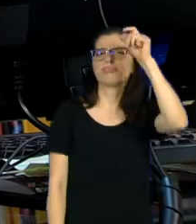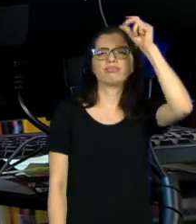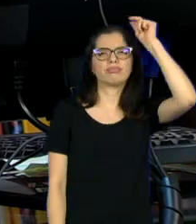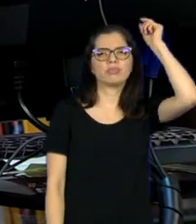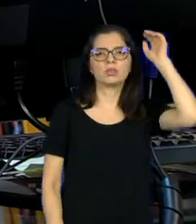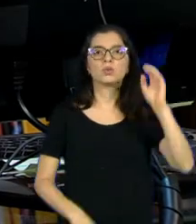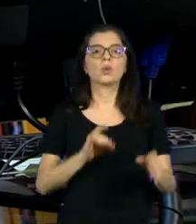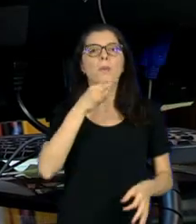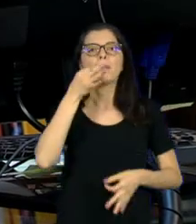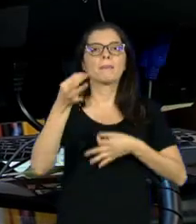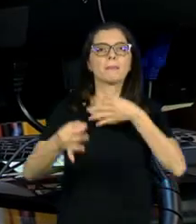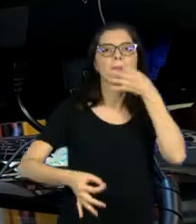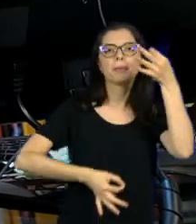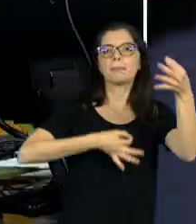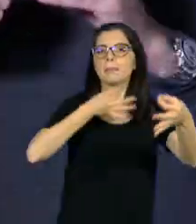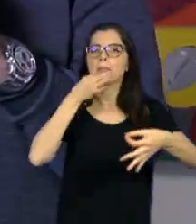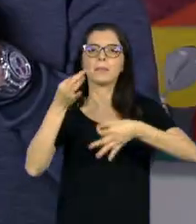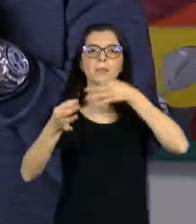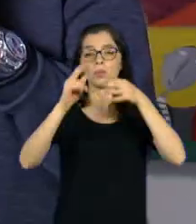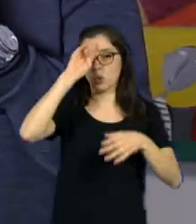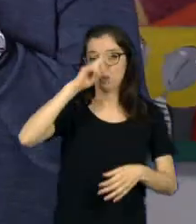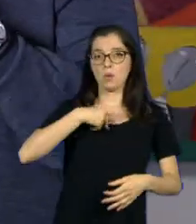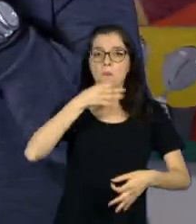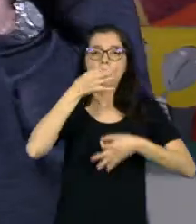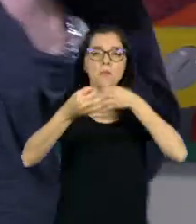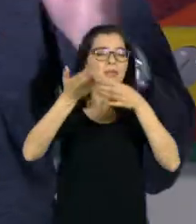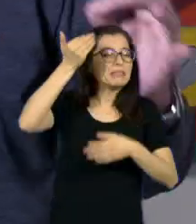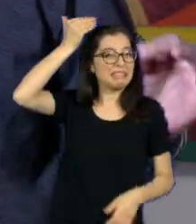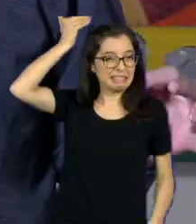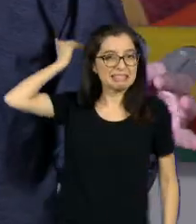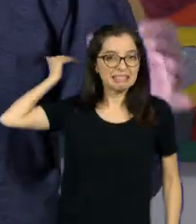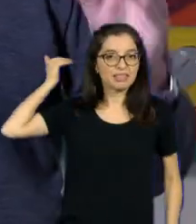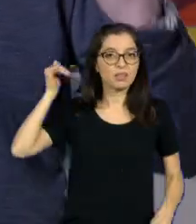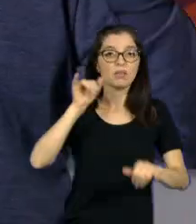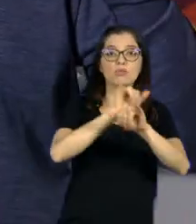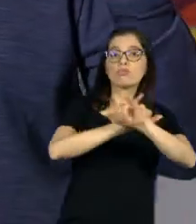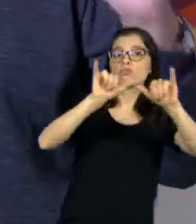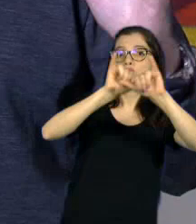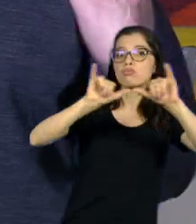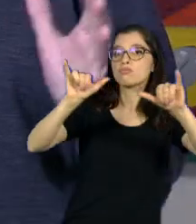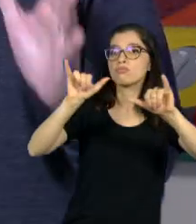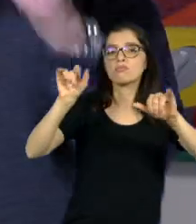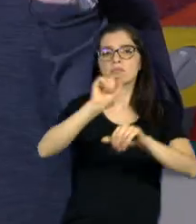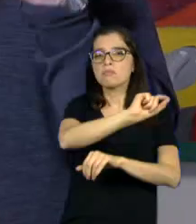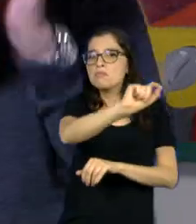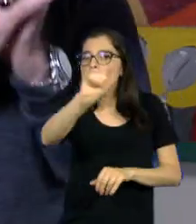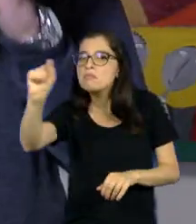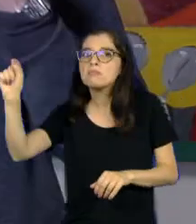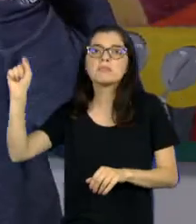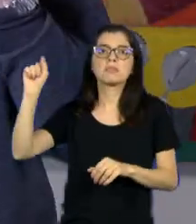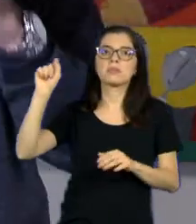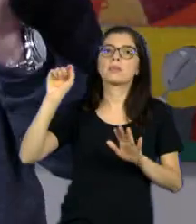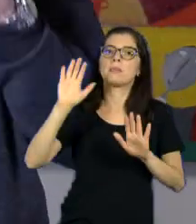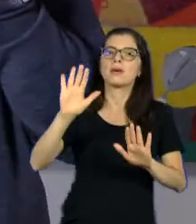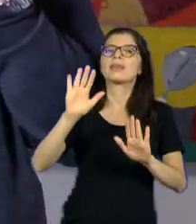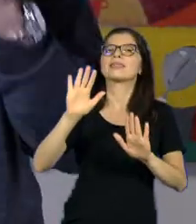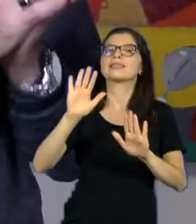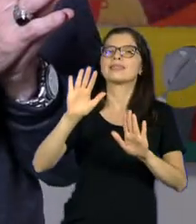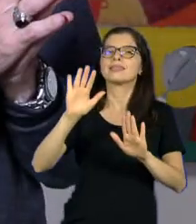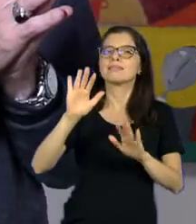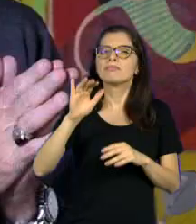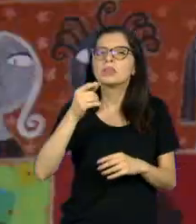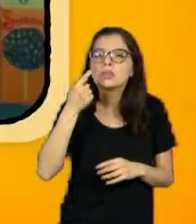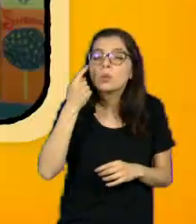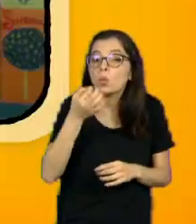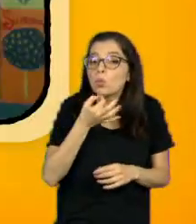jornais eram jornais de opinião, porque as notícias as pessoas sabiam por outros meios. Os jornais eram para qualificar